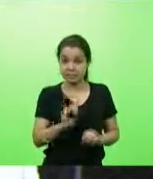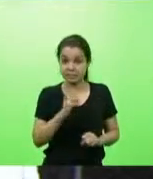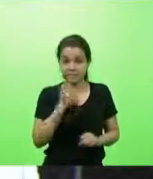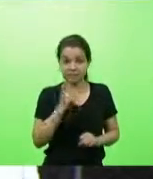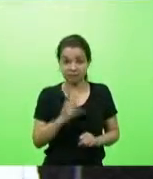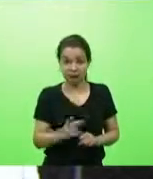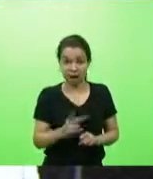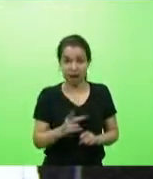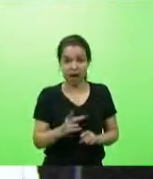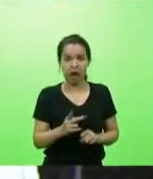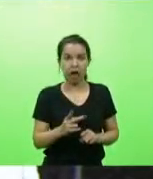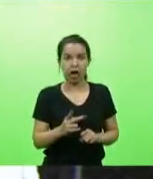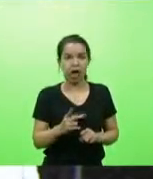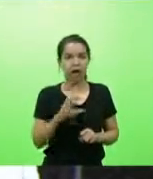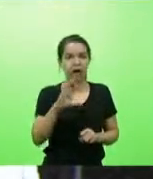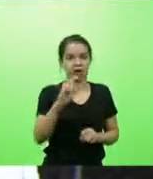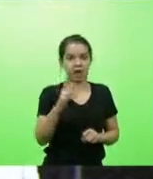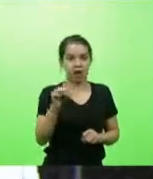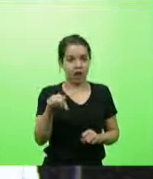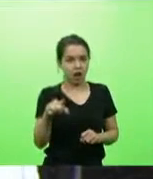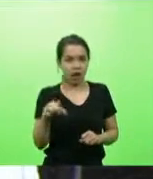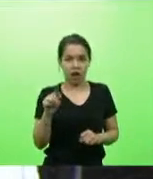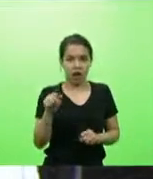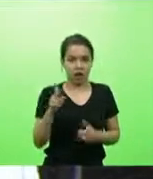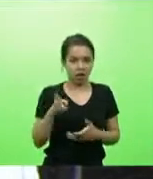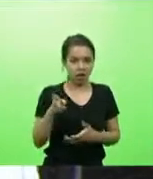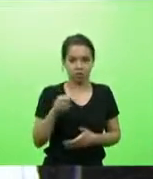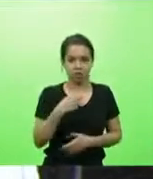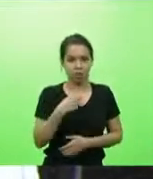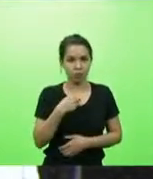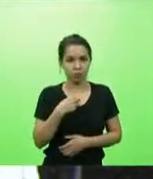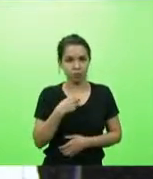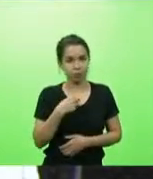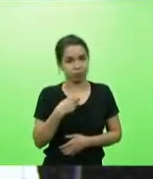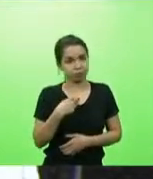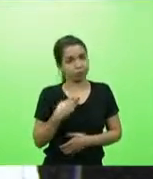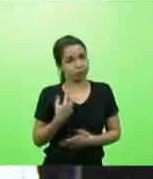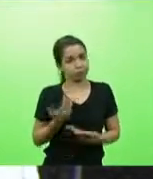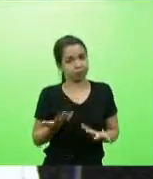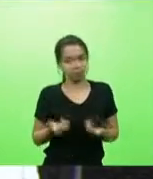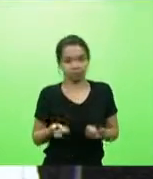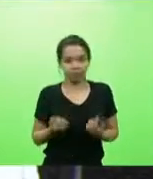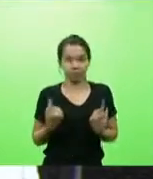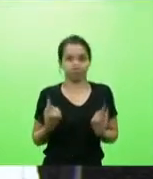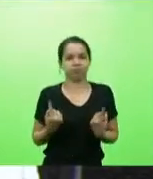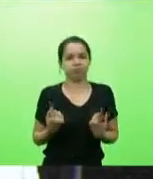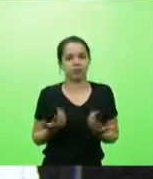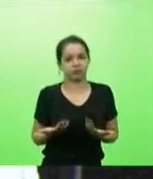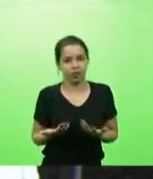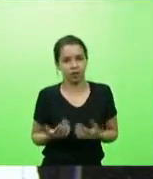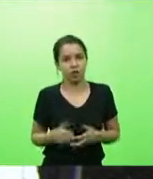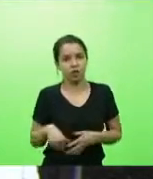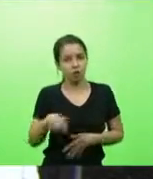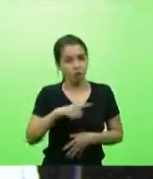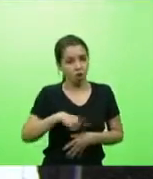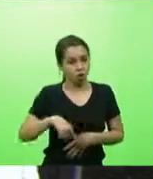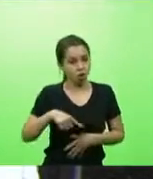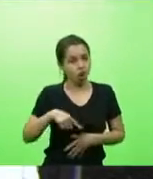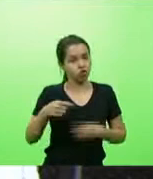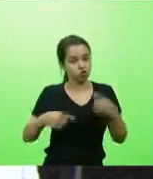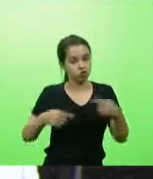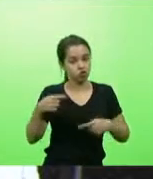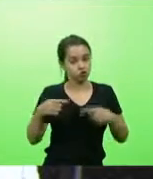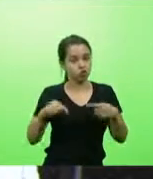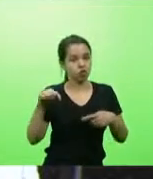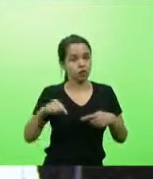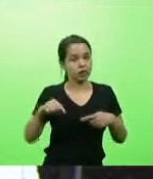precoce com esse mesmo medicamento, aí não pode. É um absurdo isso, é um absurdo. O nós estamos falando aqui é da possibilidade